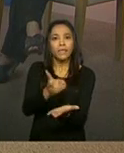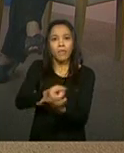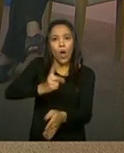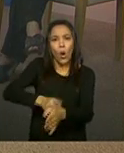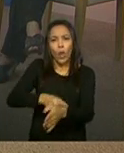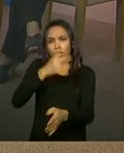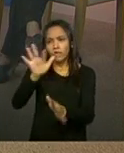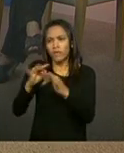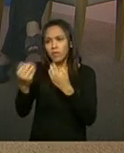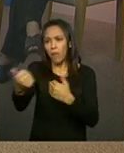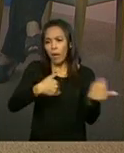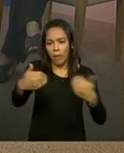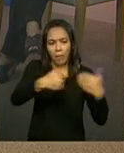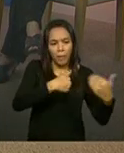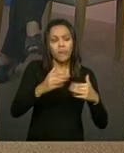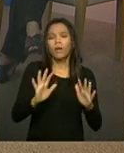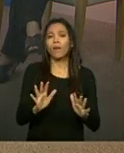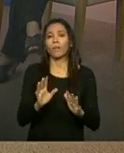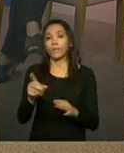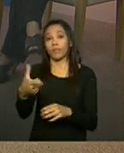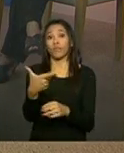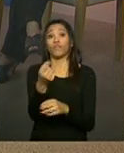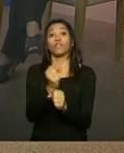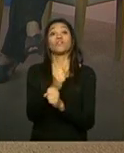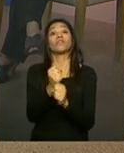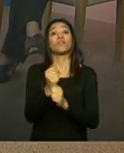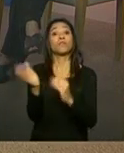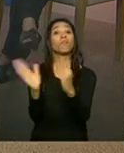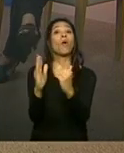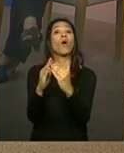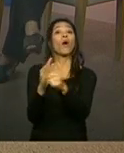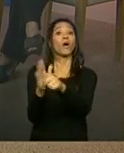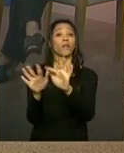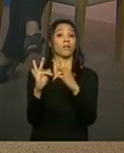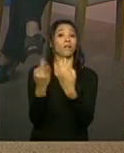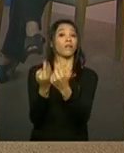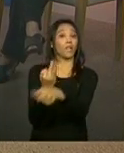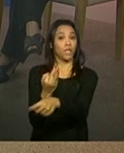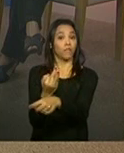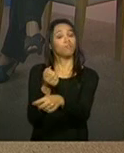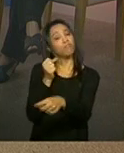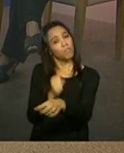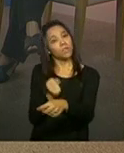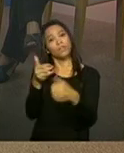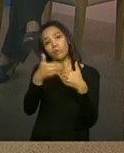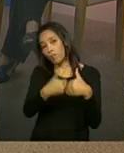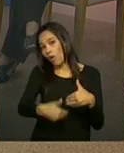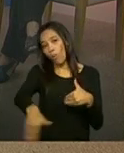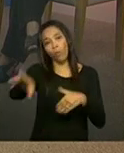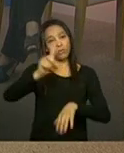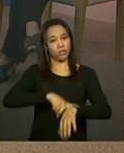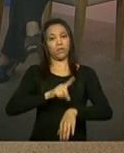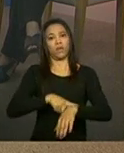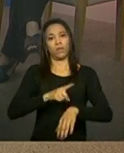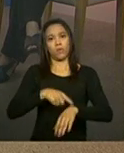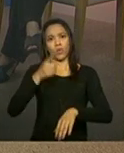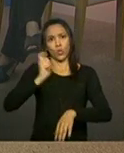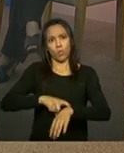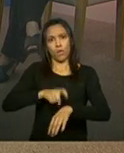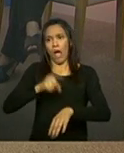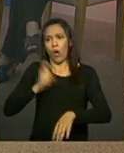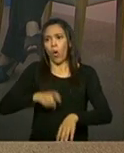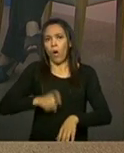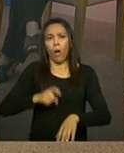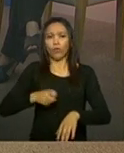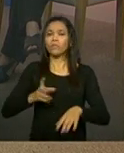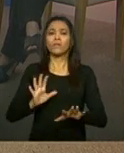Então, aquela família reside naquele território há 20 anos, há 5 anos. Então, ela pode ser atendida ao longo do tempo. Não precisa ser atendida no mesmo momento.